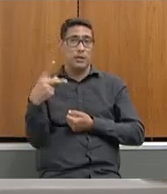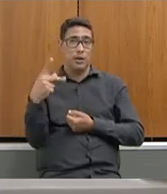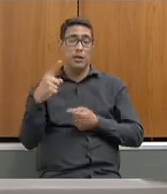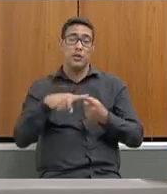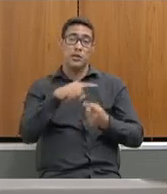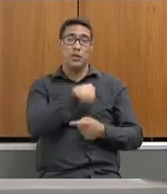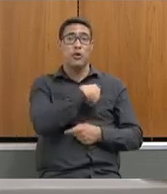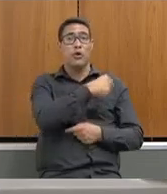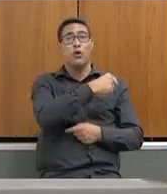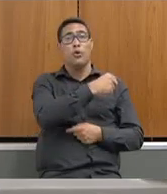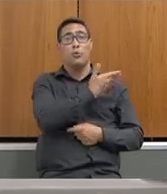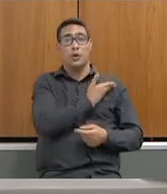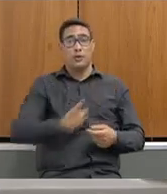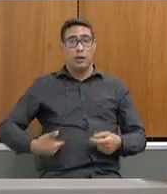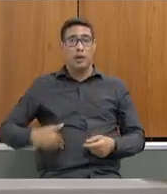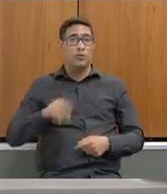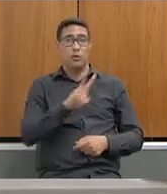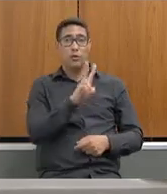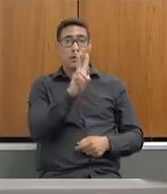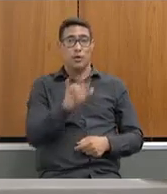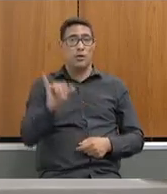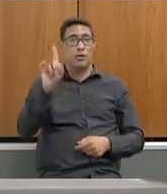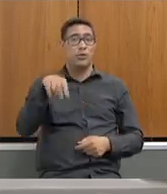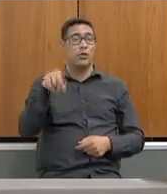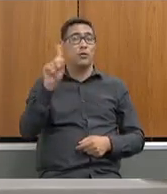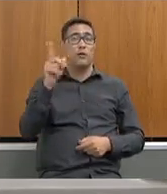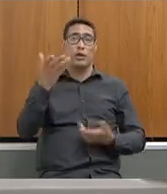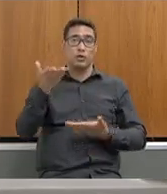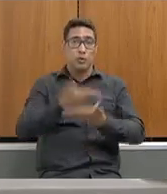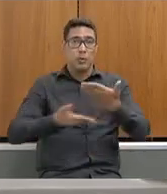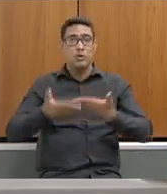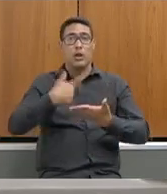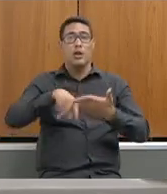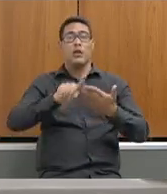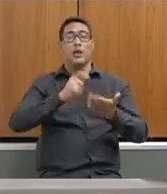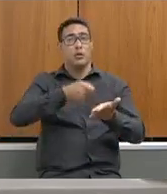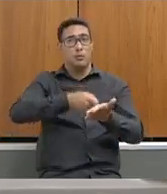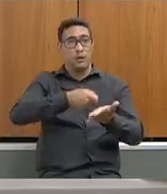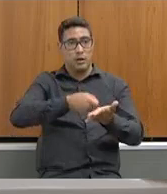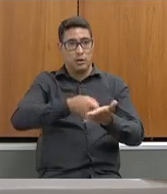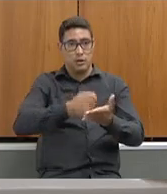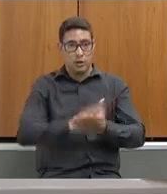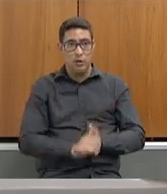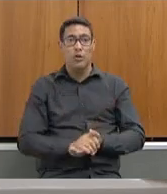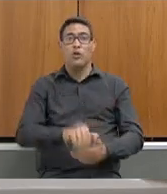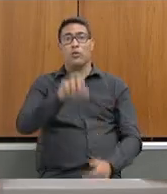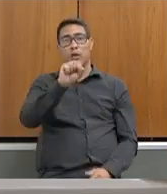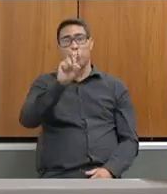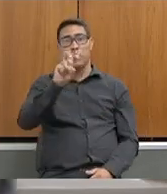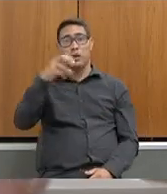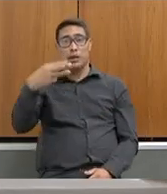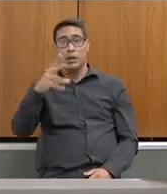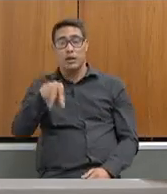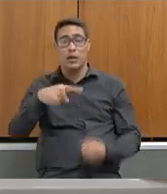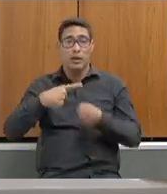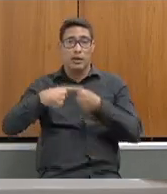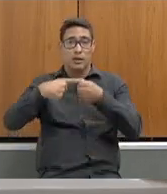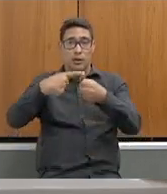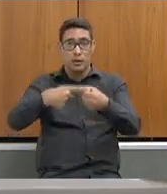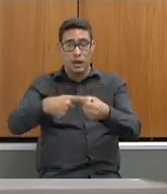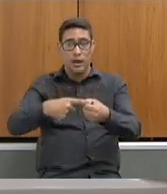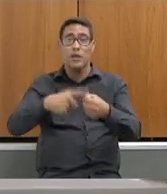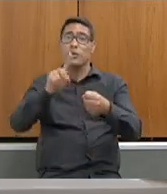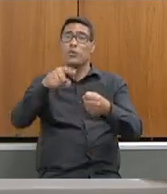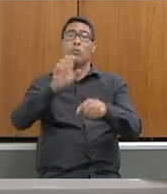não irá abrir mão de compartilhar dessa obrigação, que eu acho importante. Nós somos uma rede, nós somos 853 municípios, mas o Estado grandão